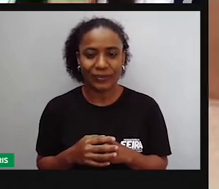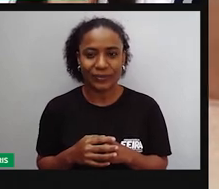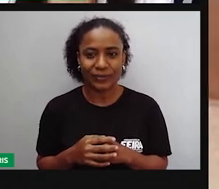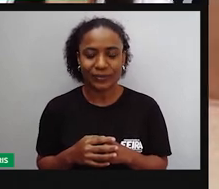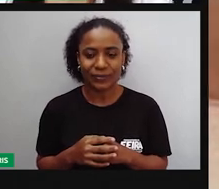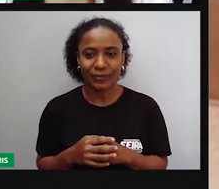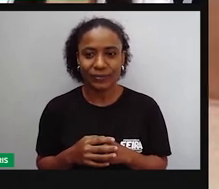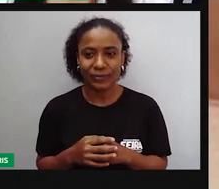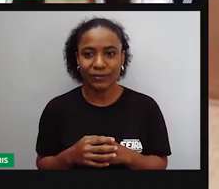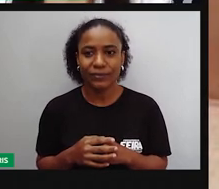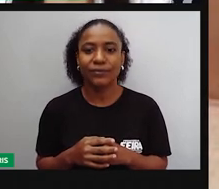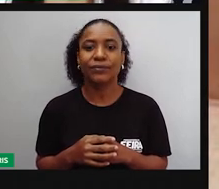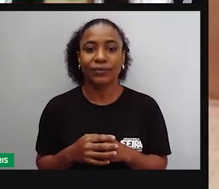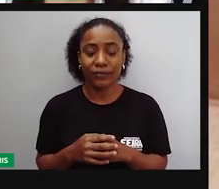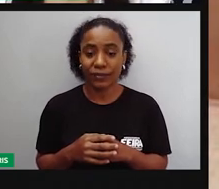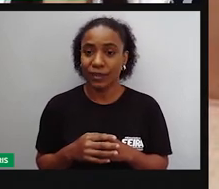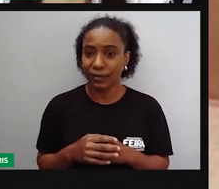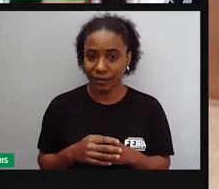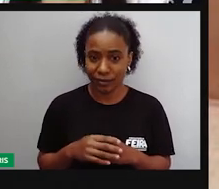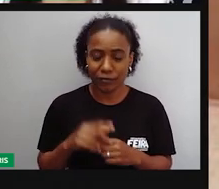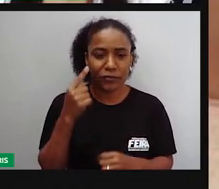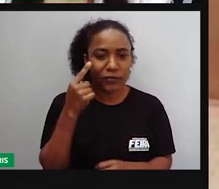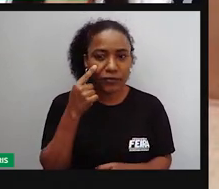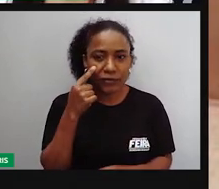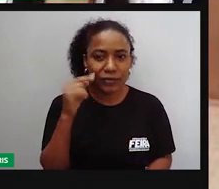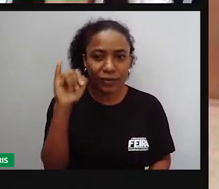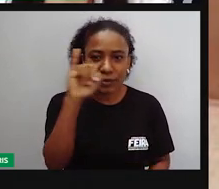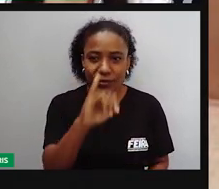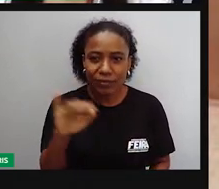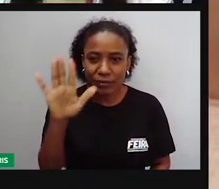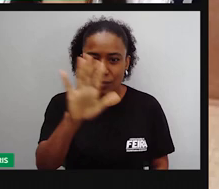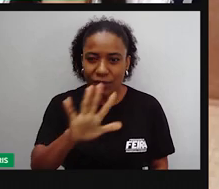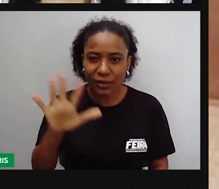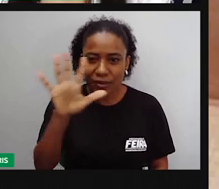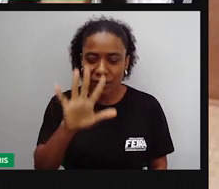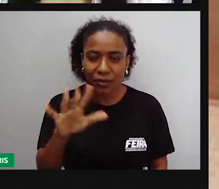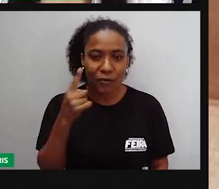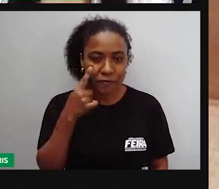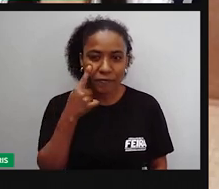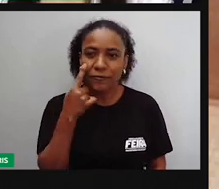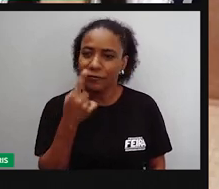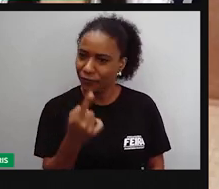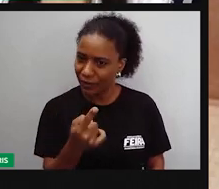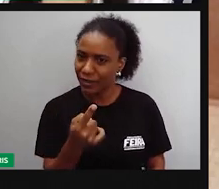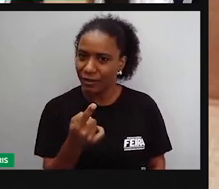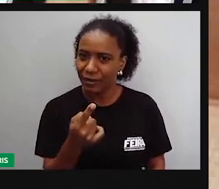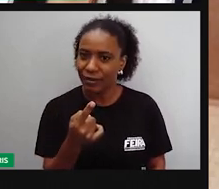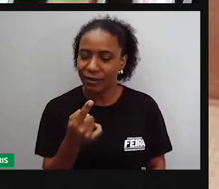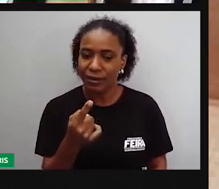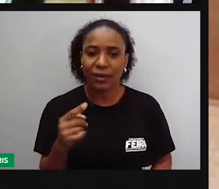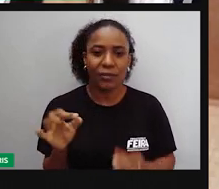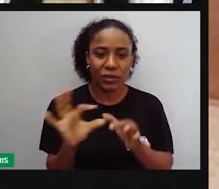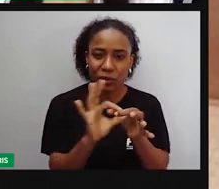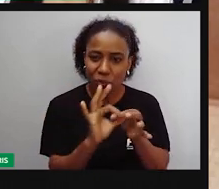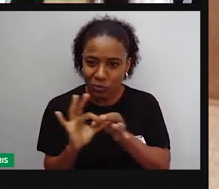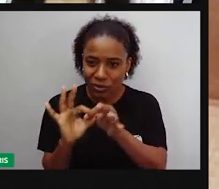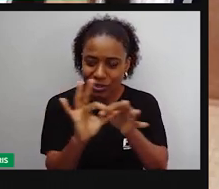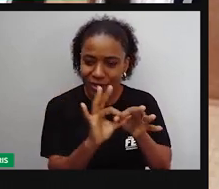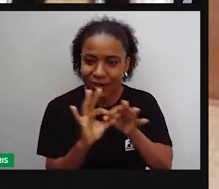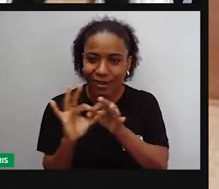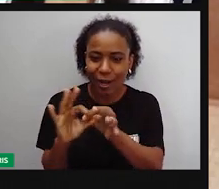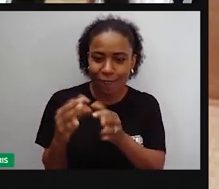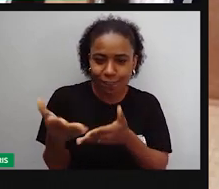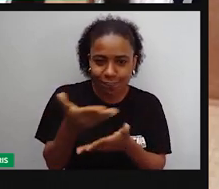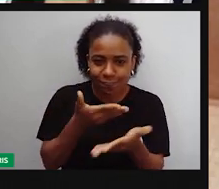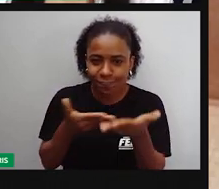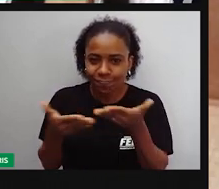Para começar, para colocar a exploração dessa imagem, né? Que trata aí de união, né? Faz